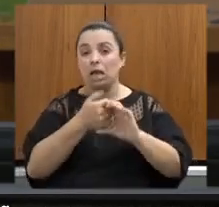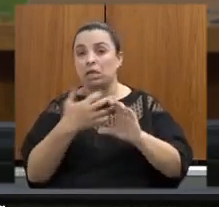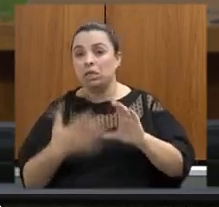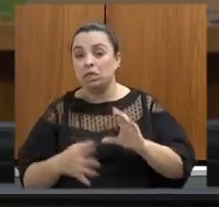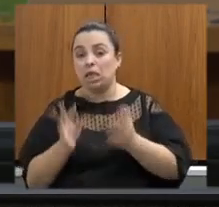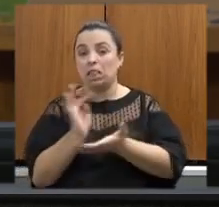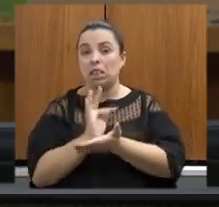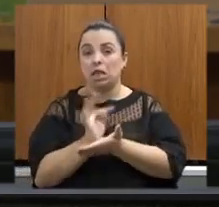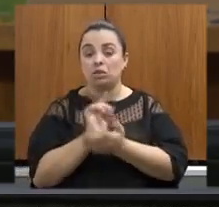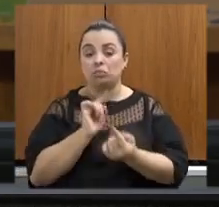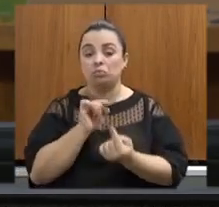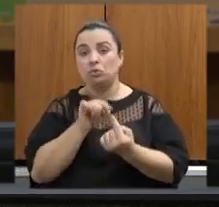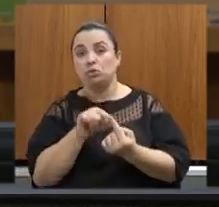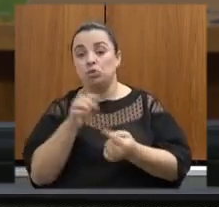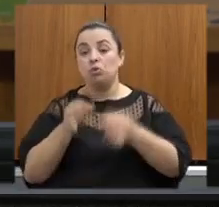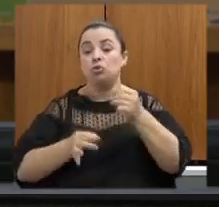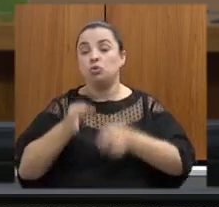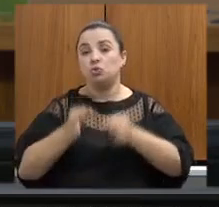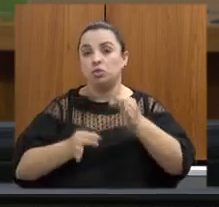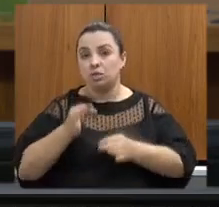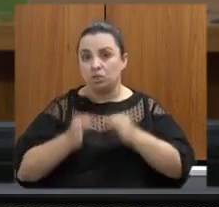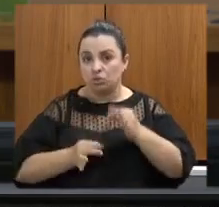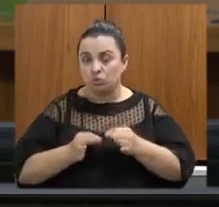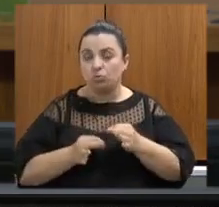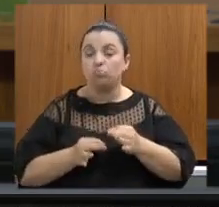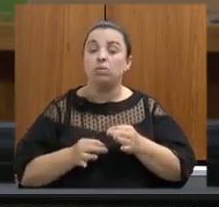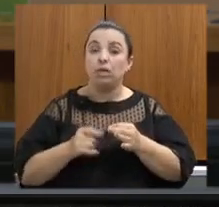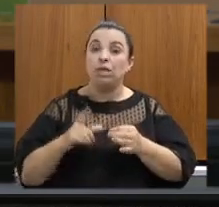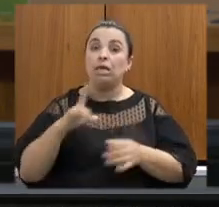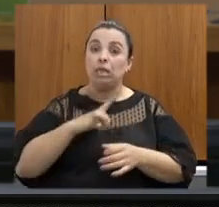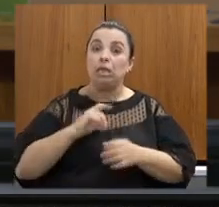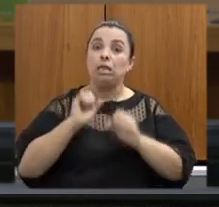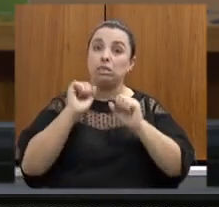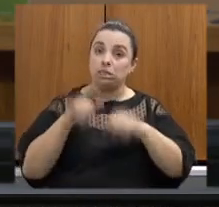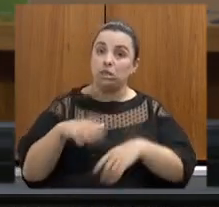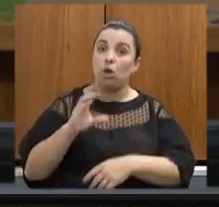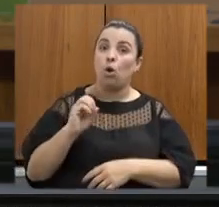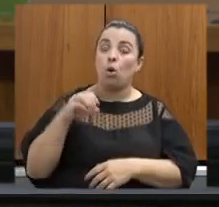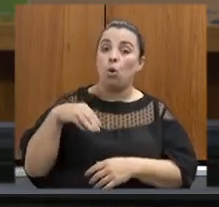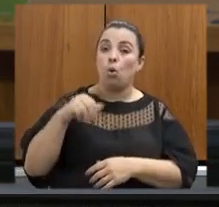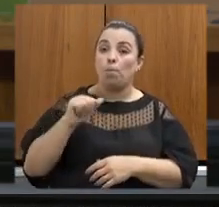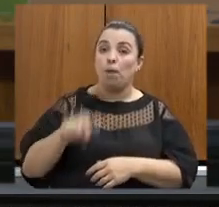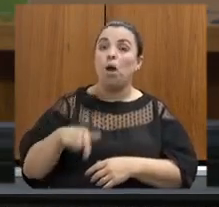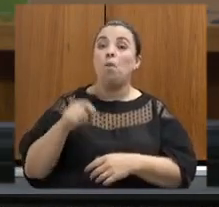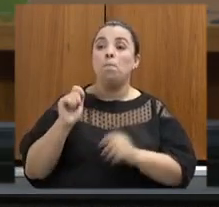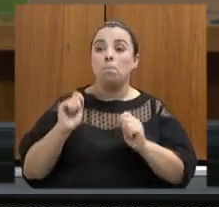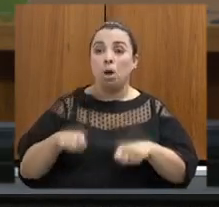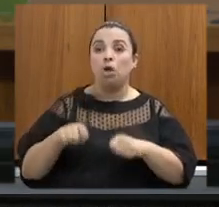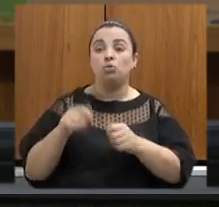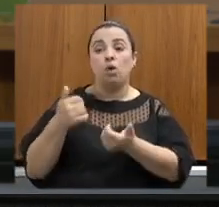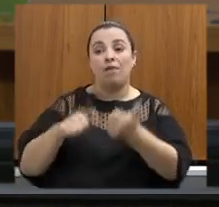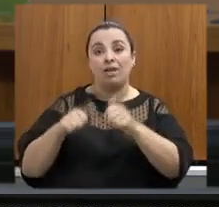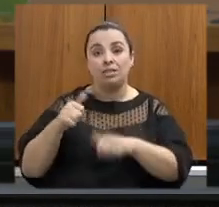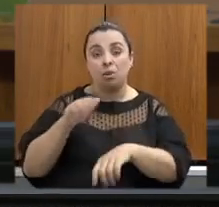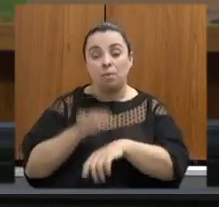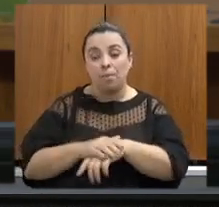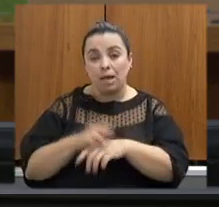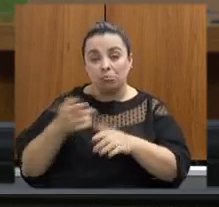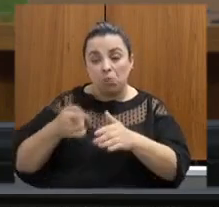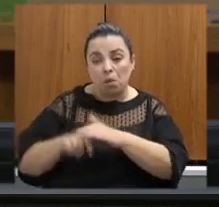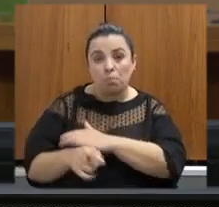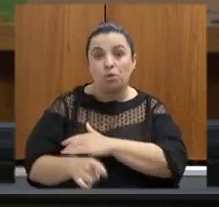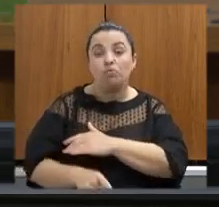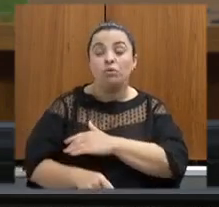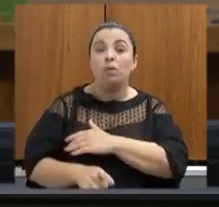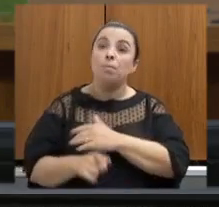e jurídicos objetivos cabendo sim ao COPAN uma avaliação mais ampla em relação à concessão dessa licença